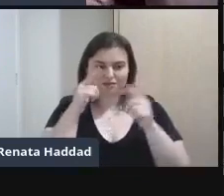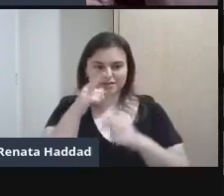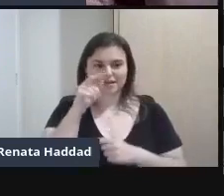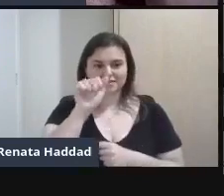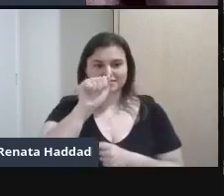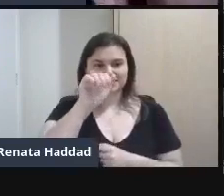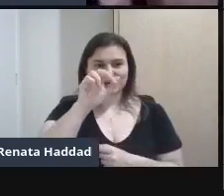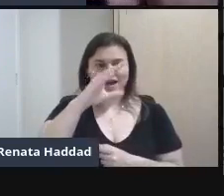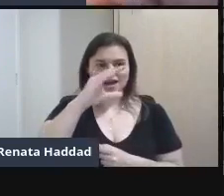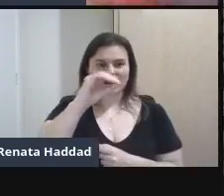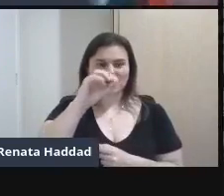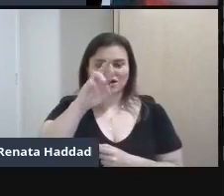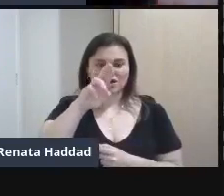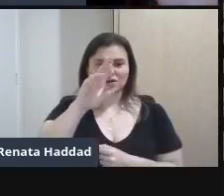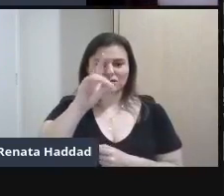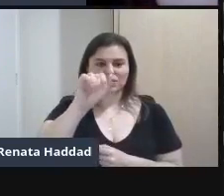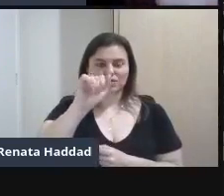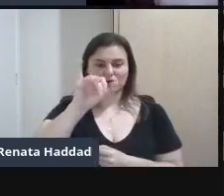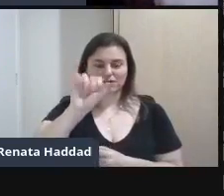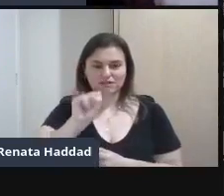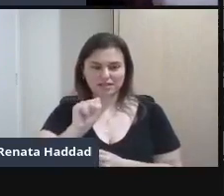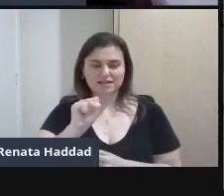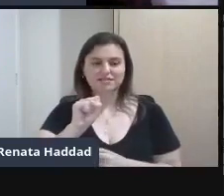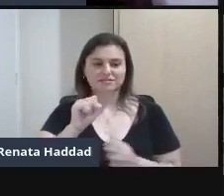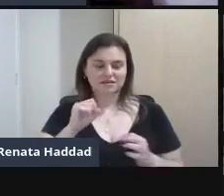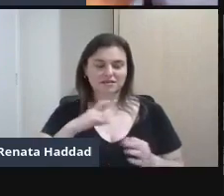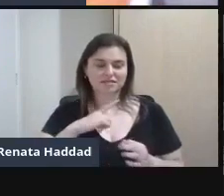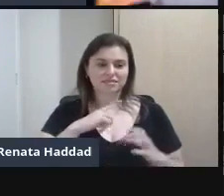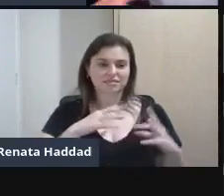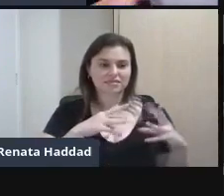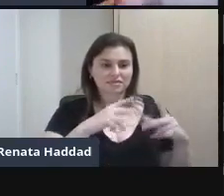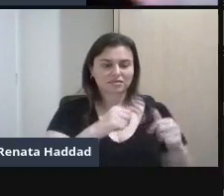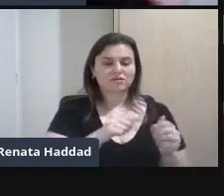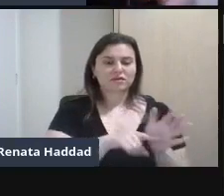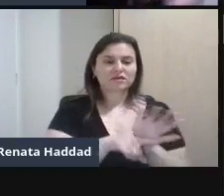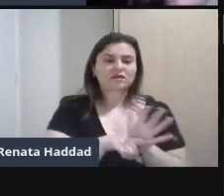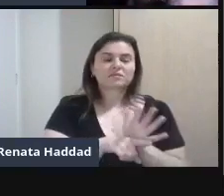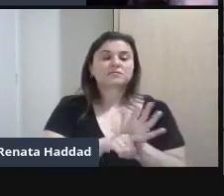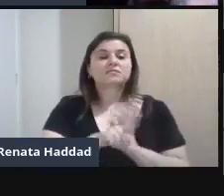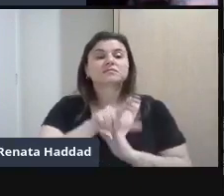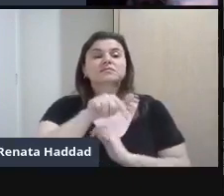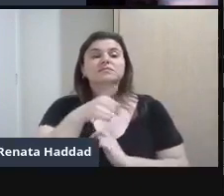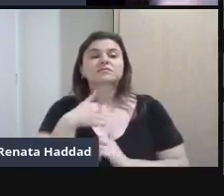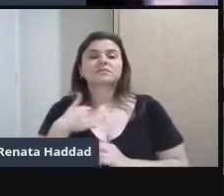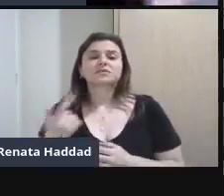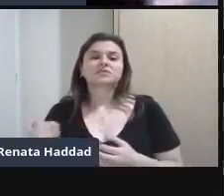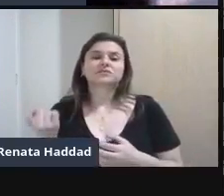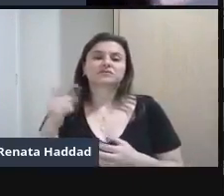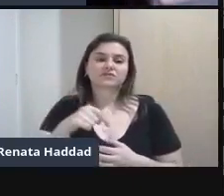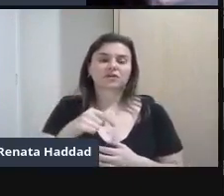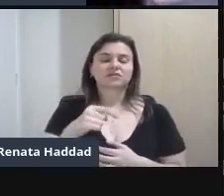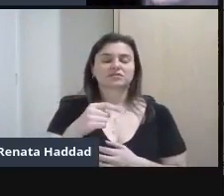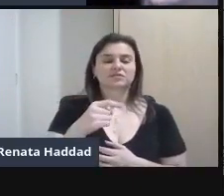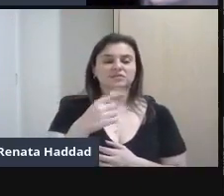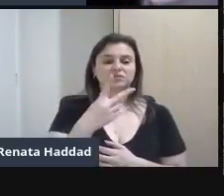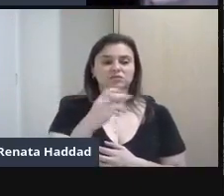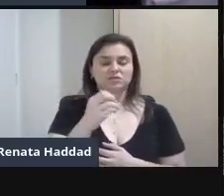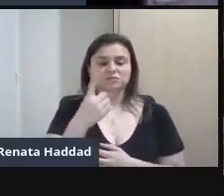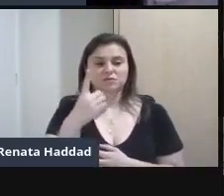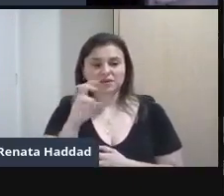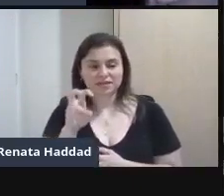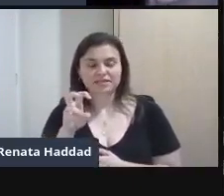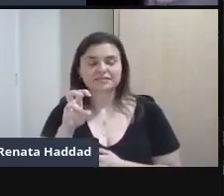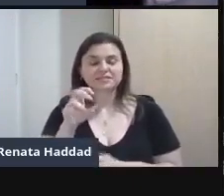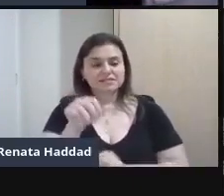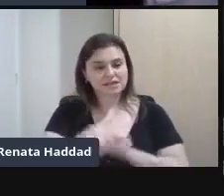a pesquisa Dela E que depois Ela revisita Em 2015 E transforma Então na arte Da palavra E da escuta